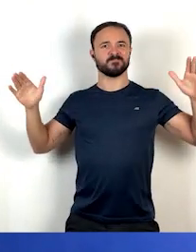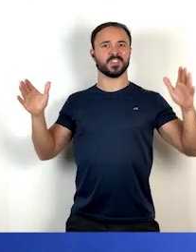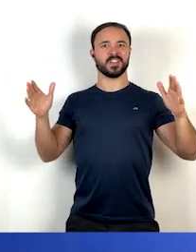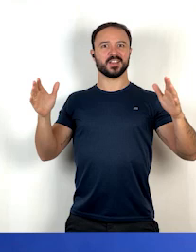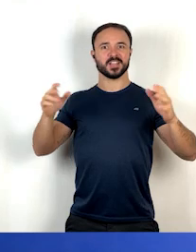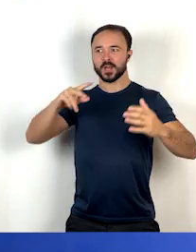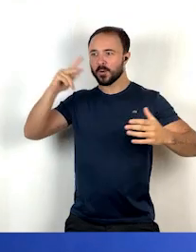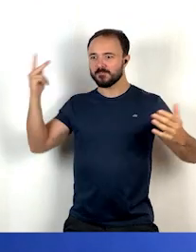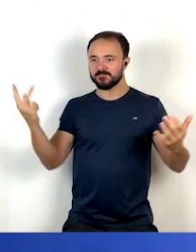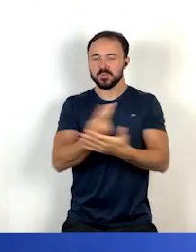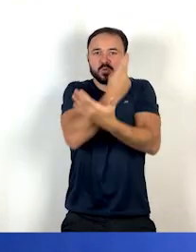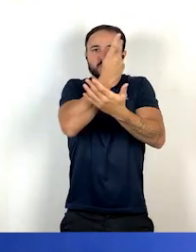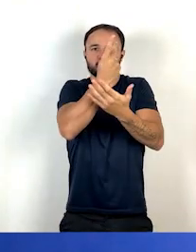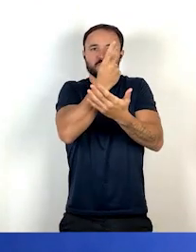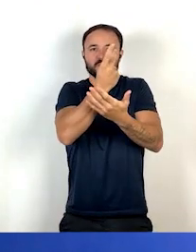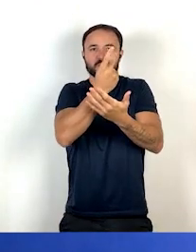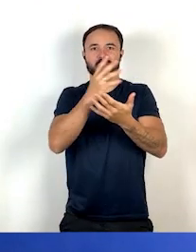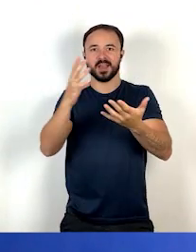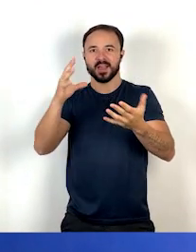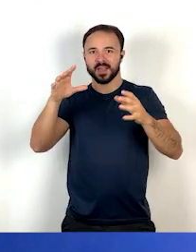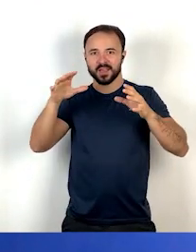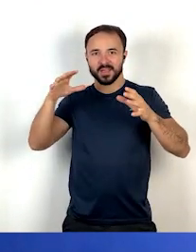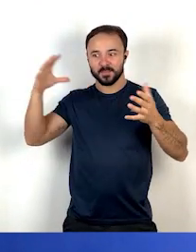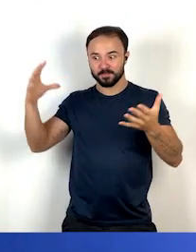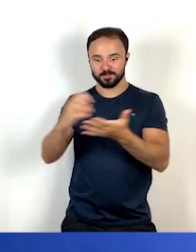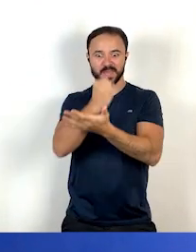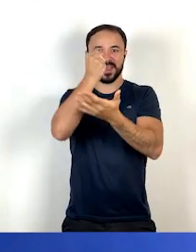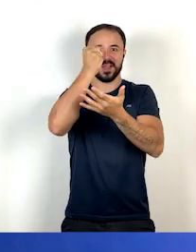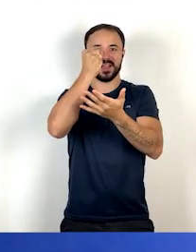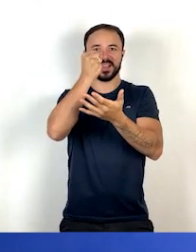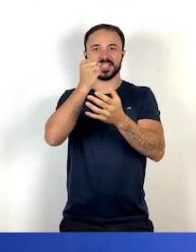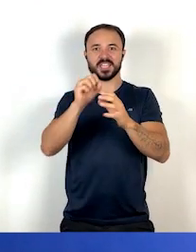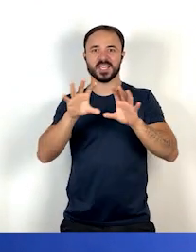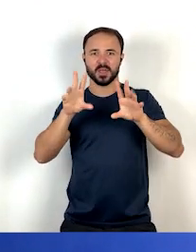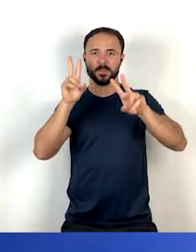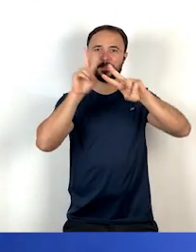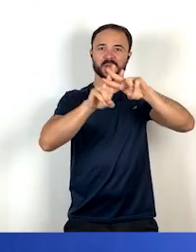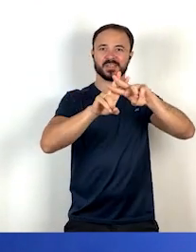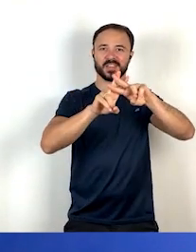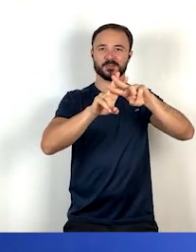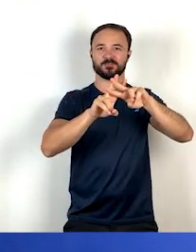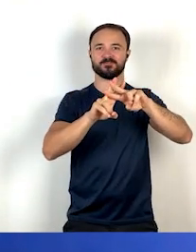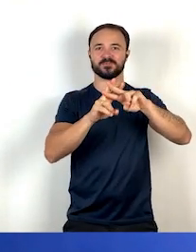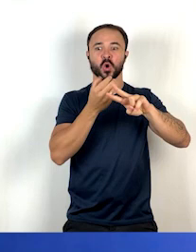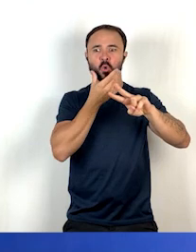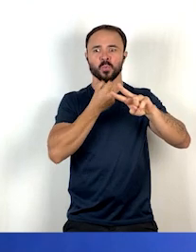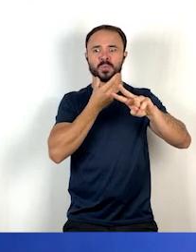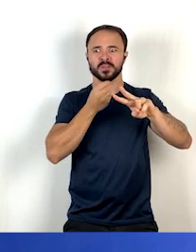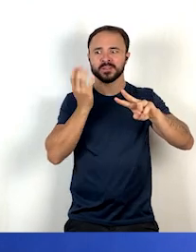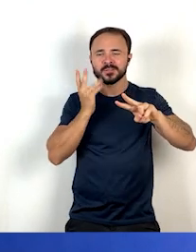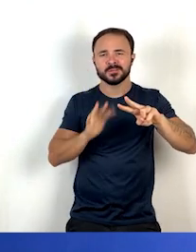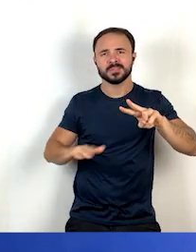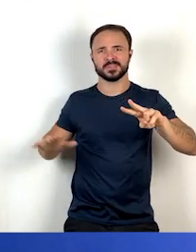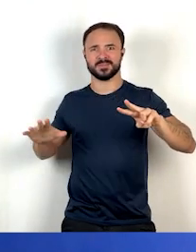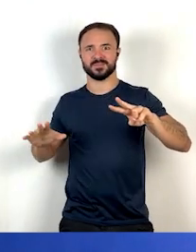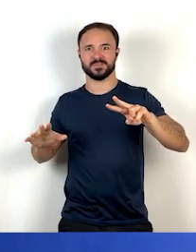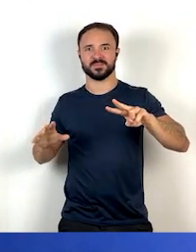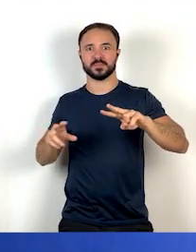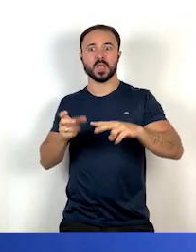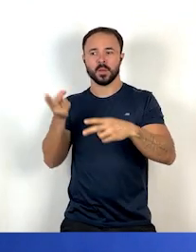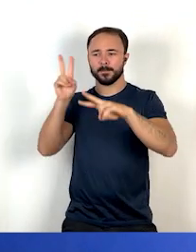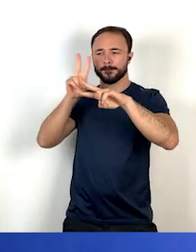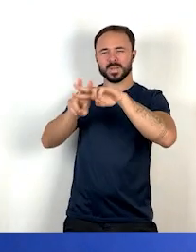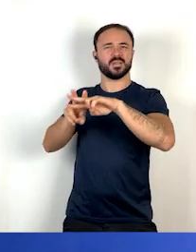apareceu do nada e num zapte, deu um mergulho e prendeu o menino moleque em